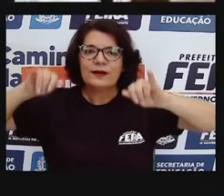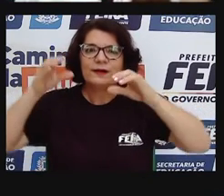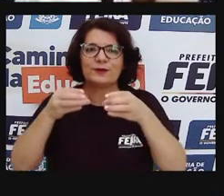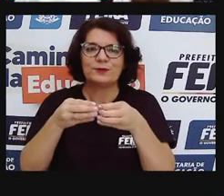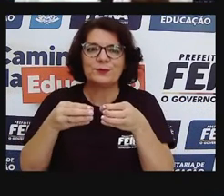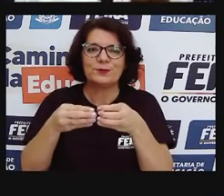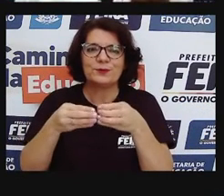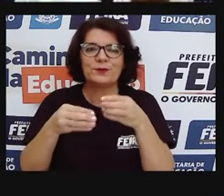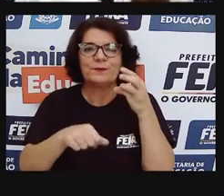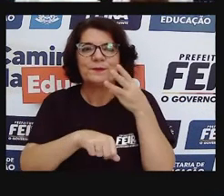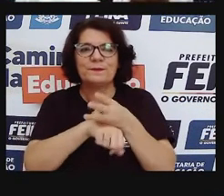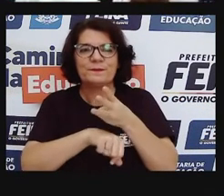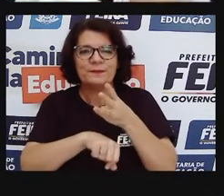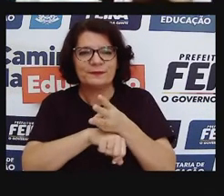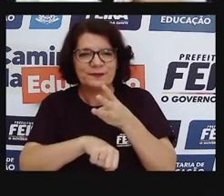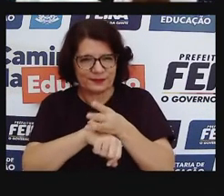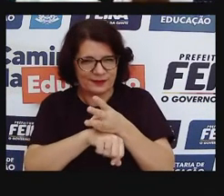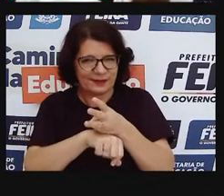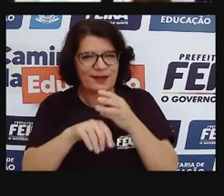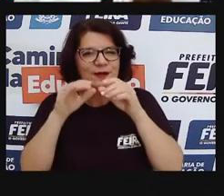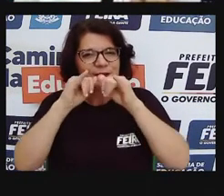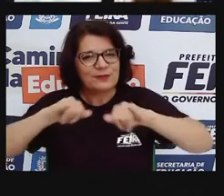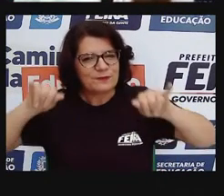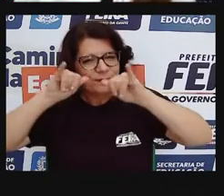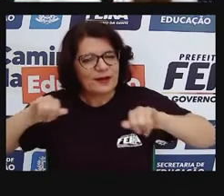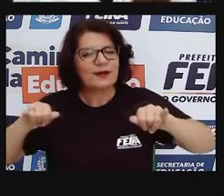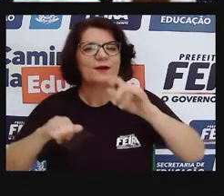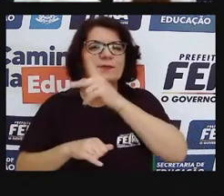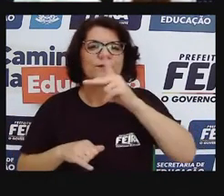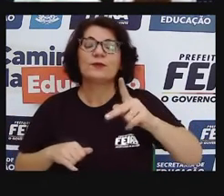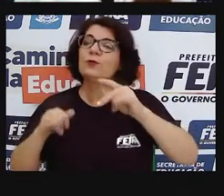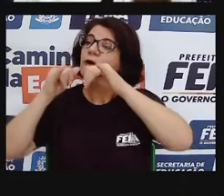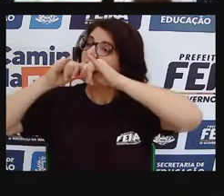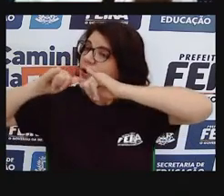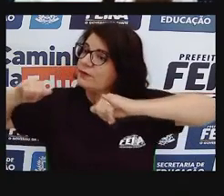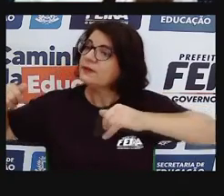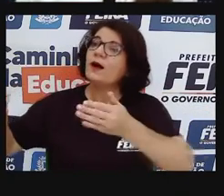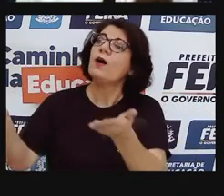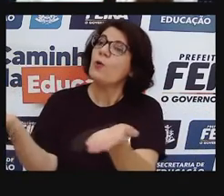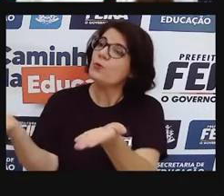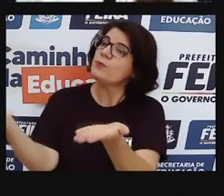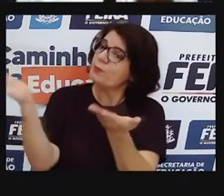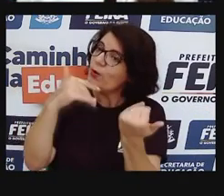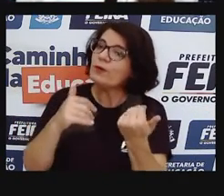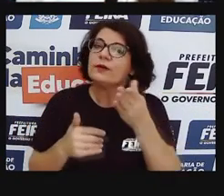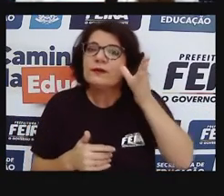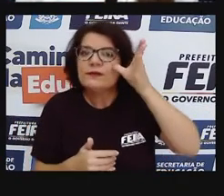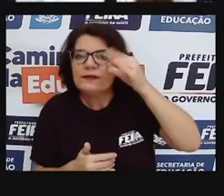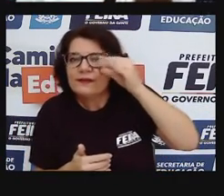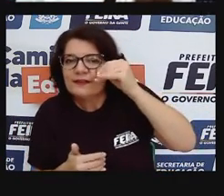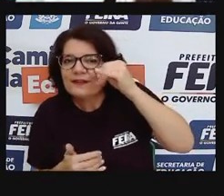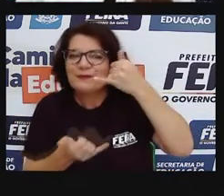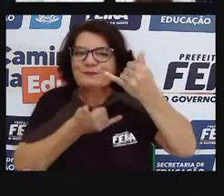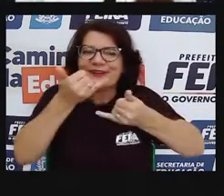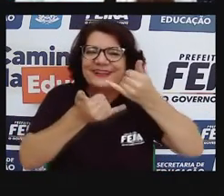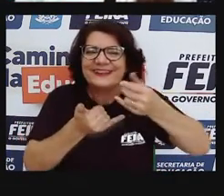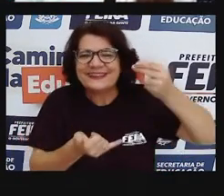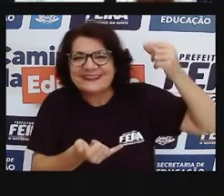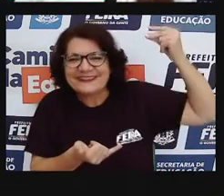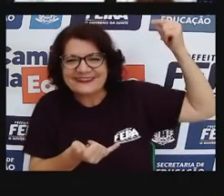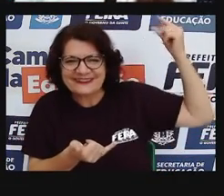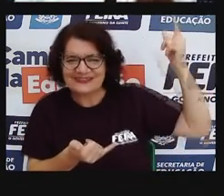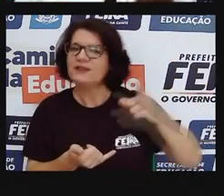professores, pra vocês participarem com a gente. Não deixem de participar junto conosco, tá bom? E aí, aproveitando,